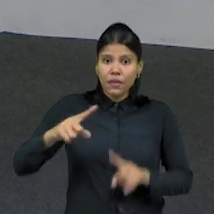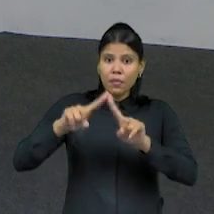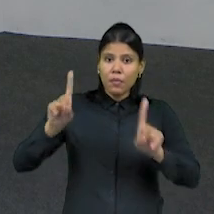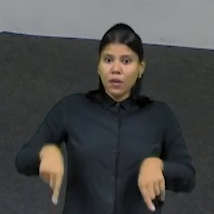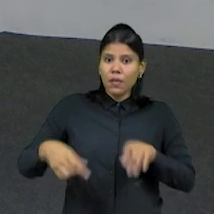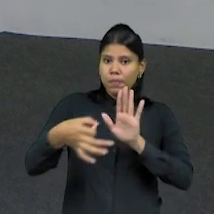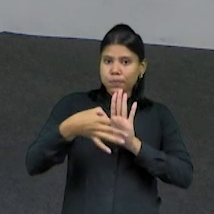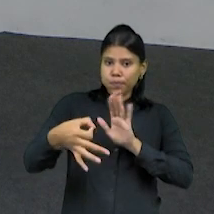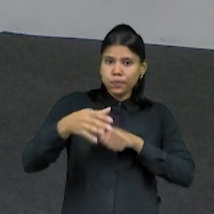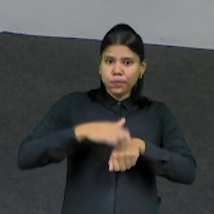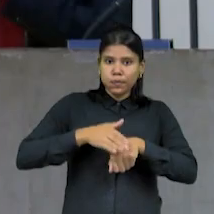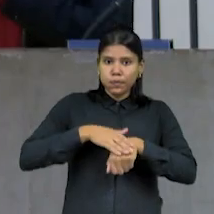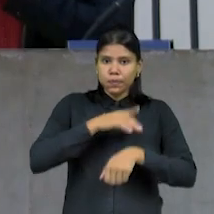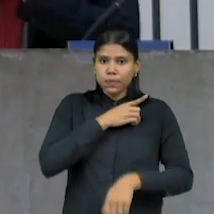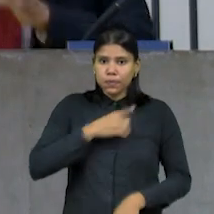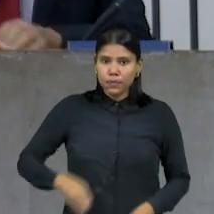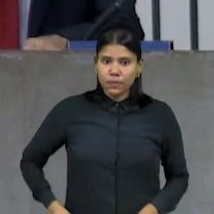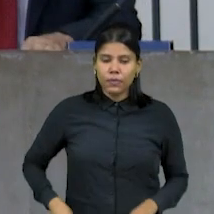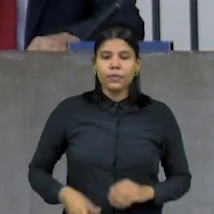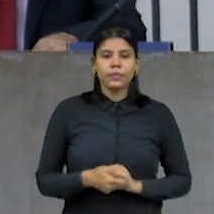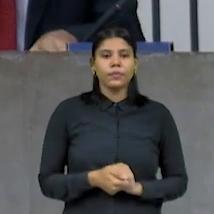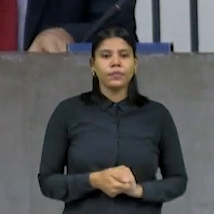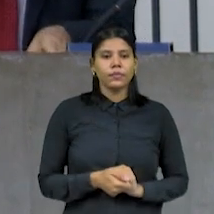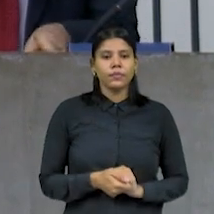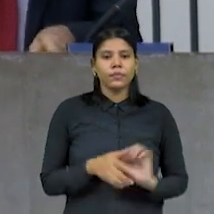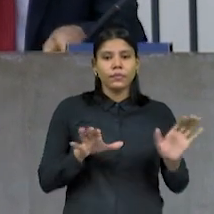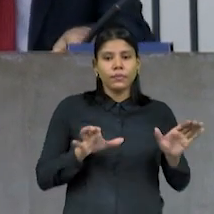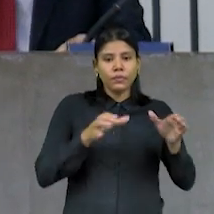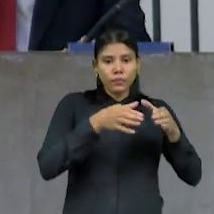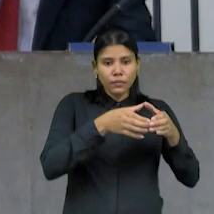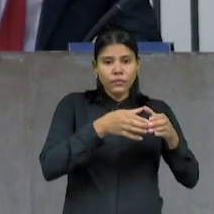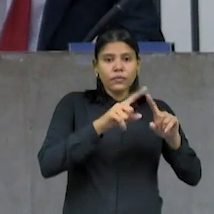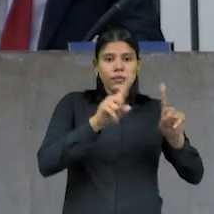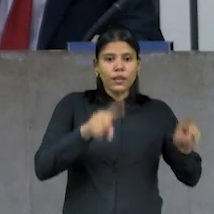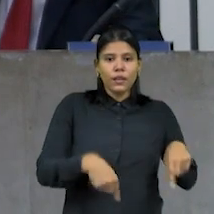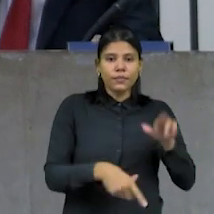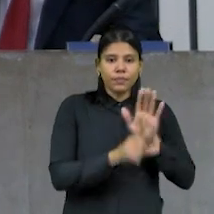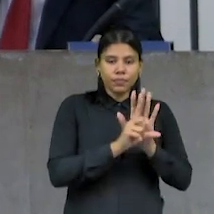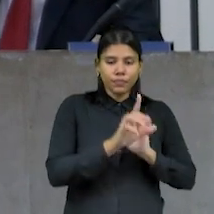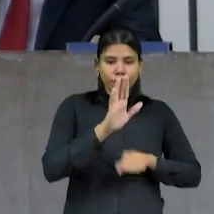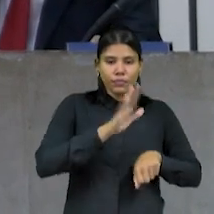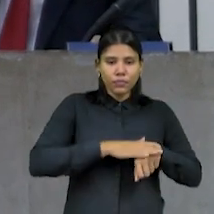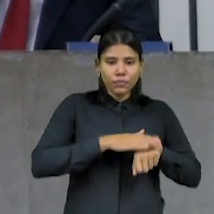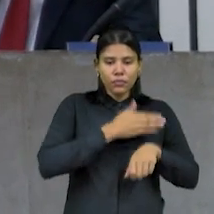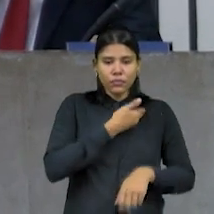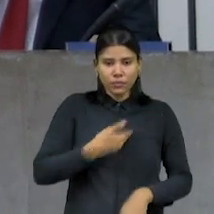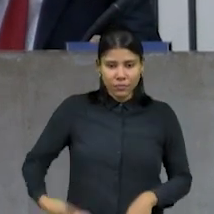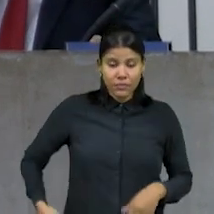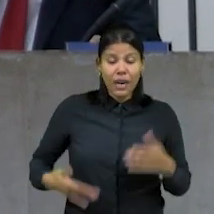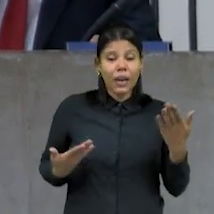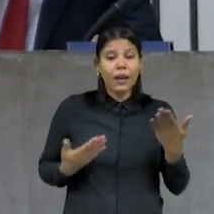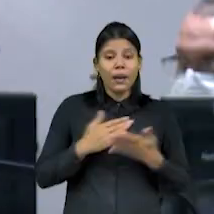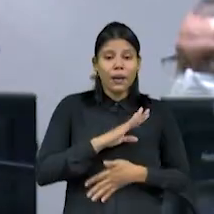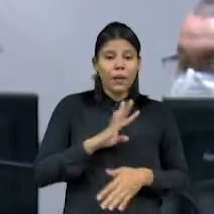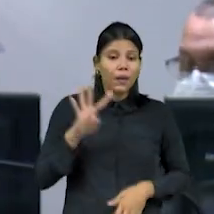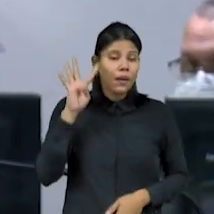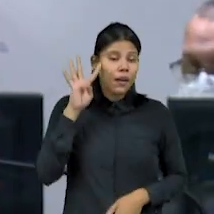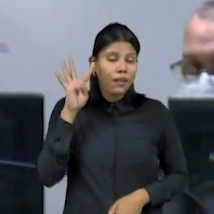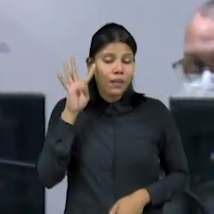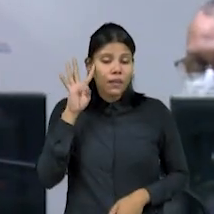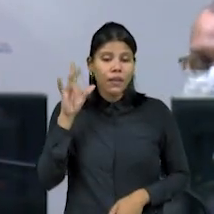deputados. Entre os projetos de lei de autoria do Poder Executivo aprovados nesta quarta-feira,